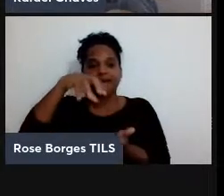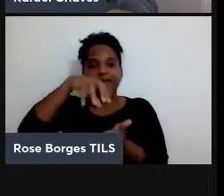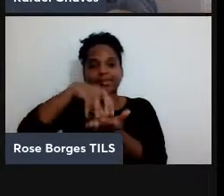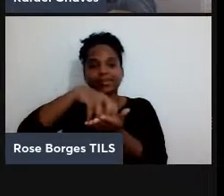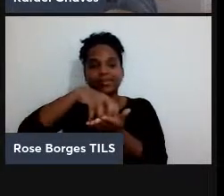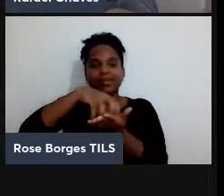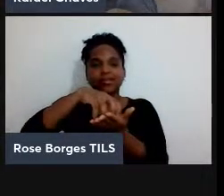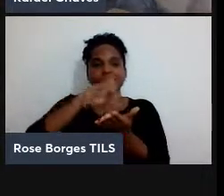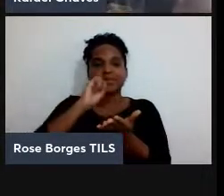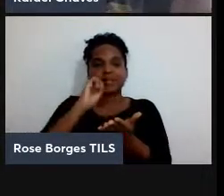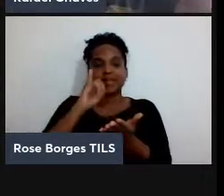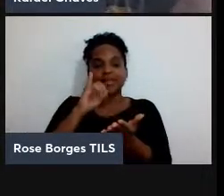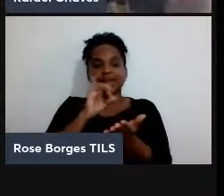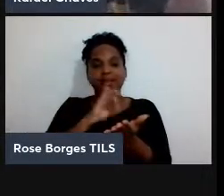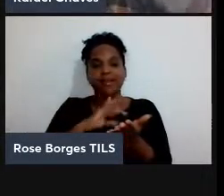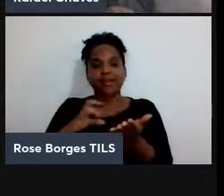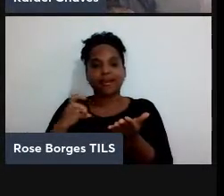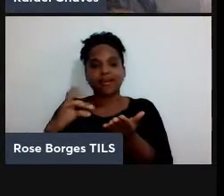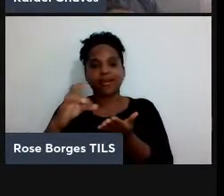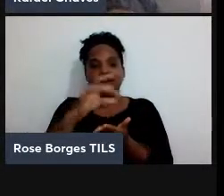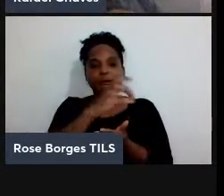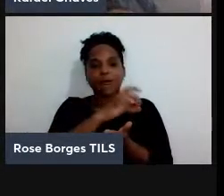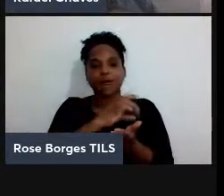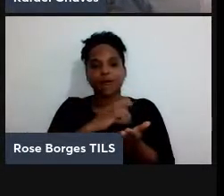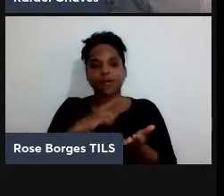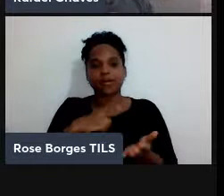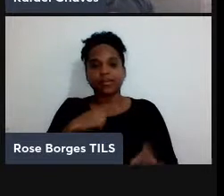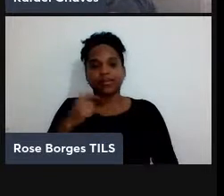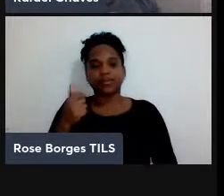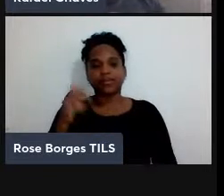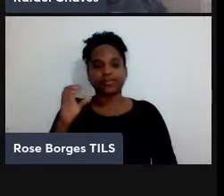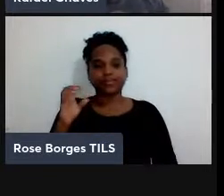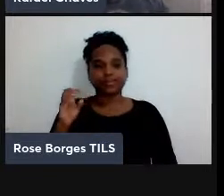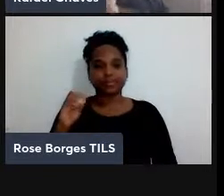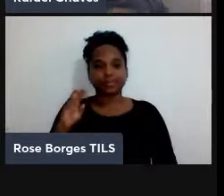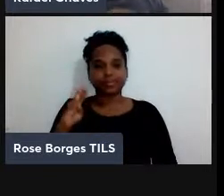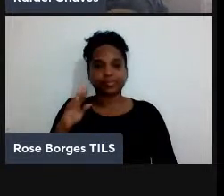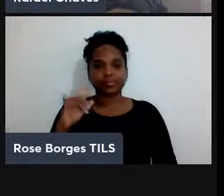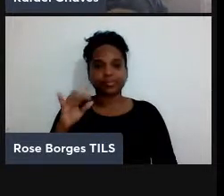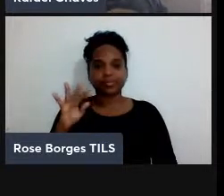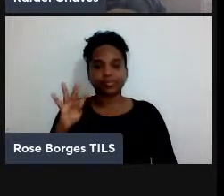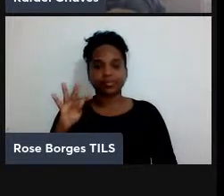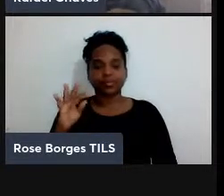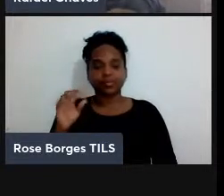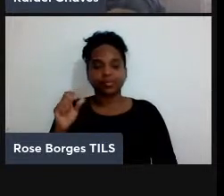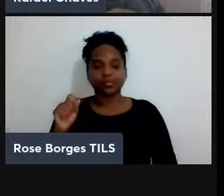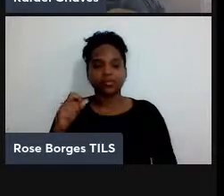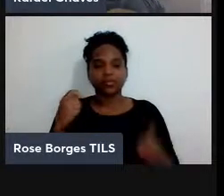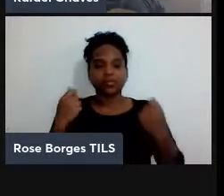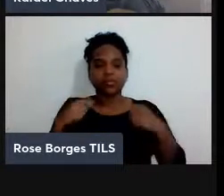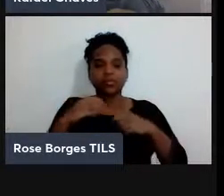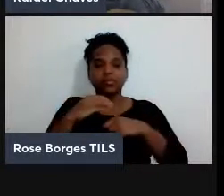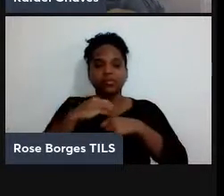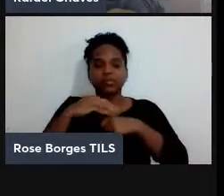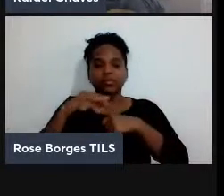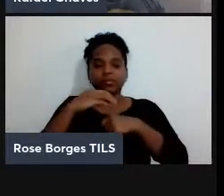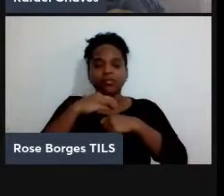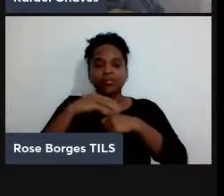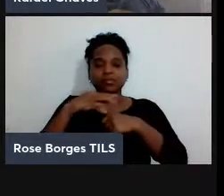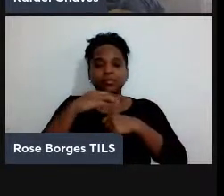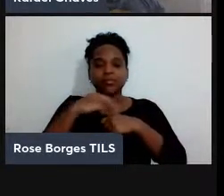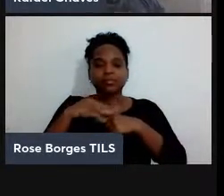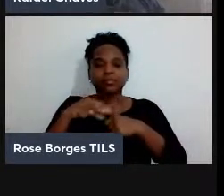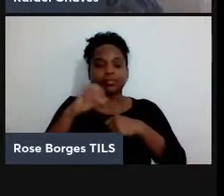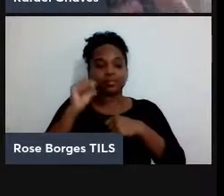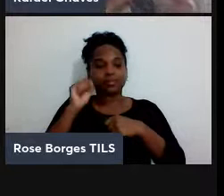10 bits, elas teriam que enviar esses 10 bits para essa estação central. Só que foi mostrado que se essas